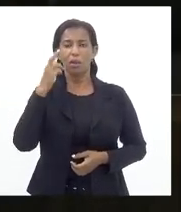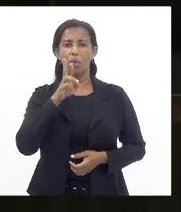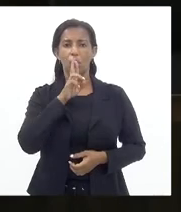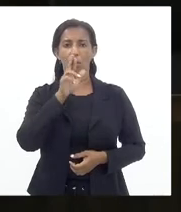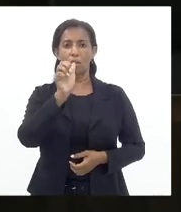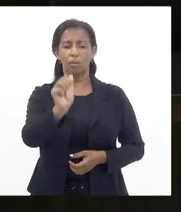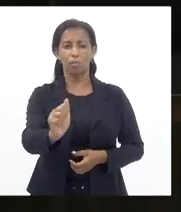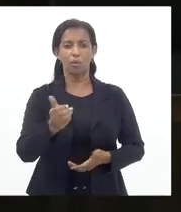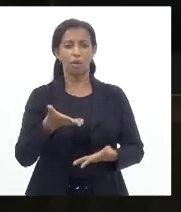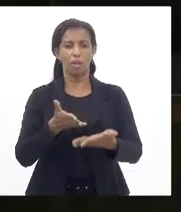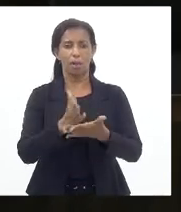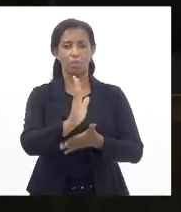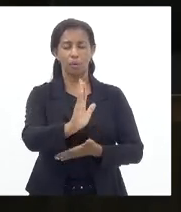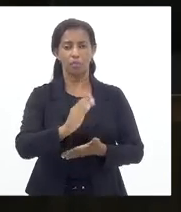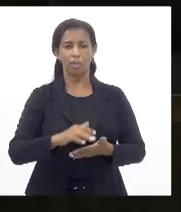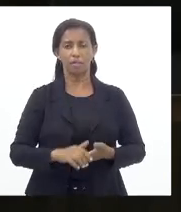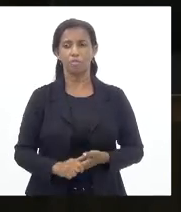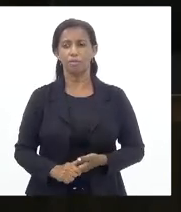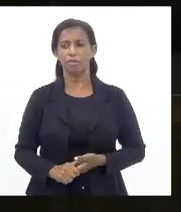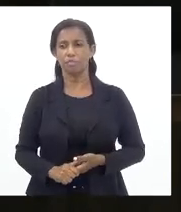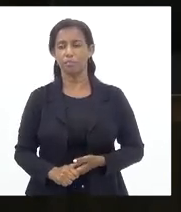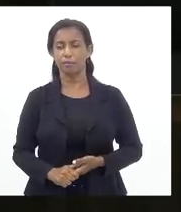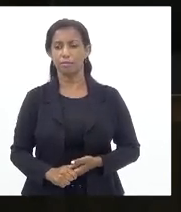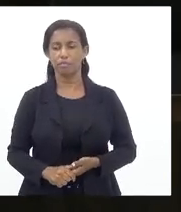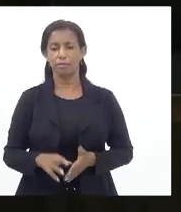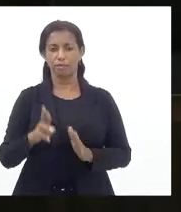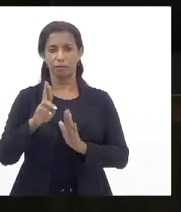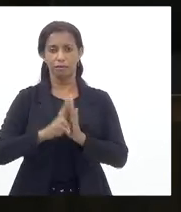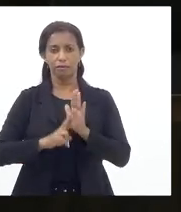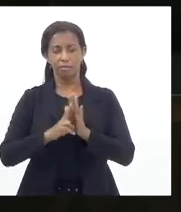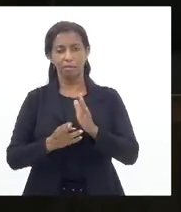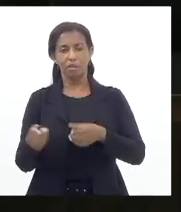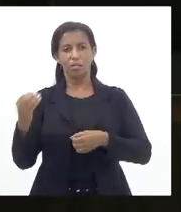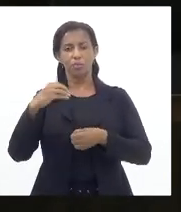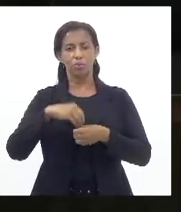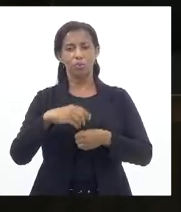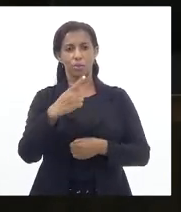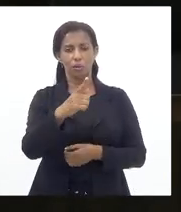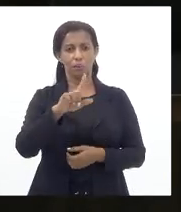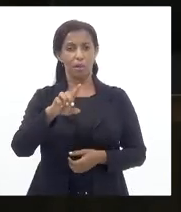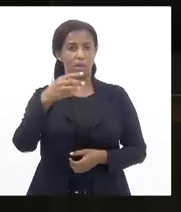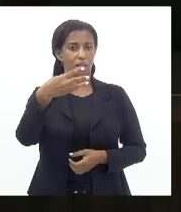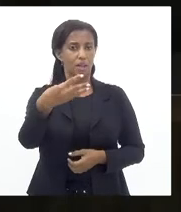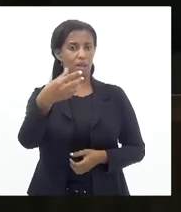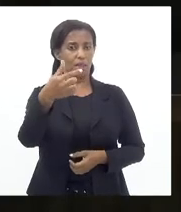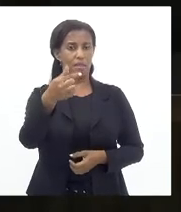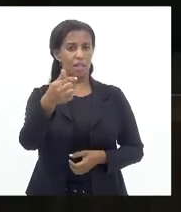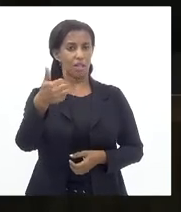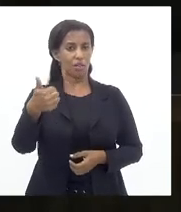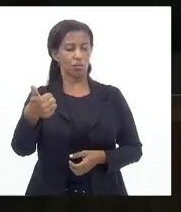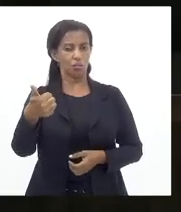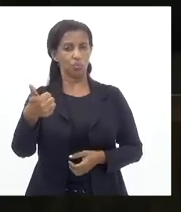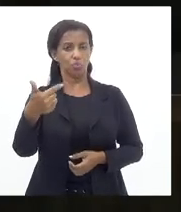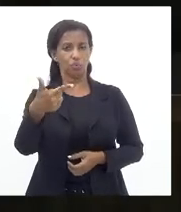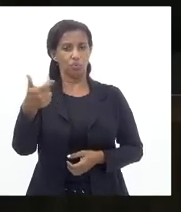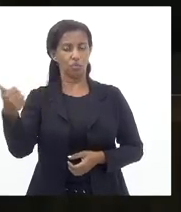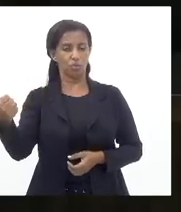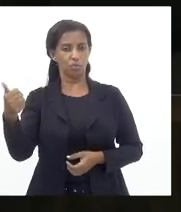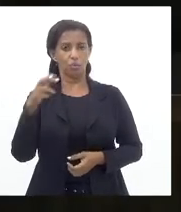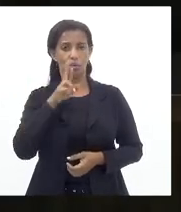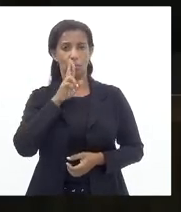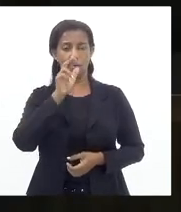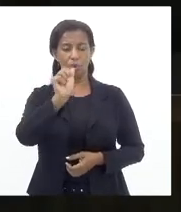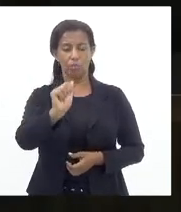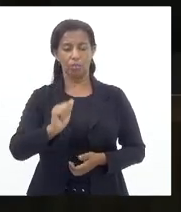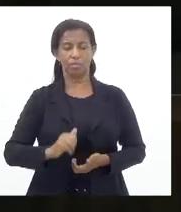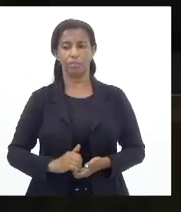Amorim. Senhores que aprovam, permaneçam como estão. Aprovado. Requerimento de inclusão na hora do dia do projeto 371.2021, do deputado Rodrigo Amorim. Senhores